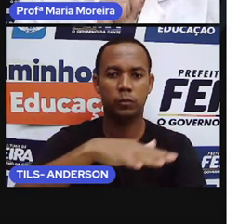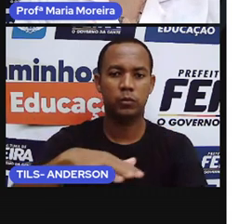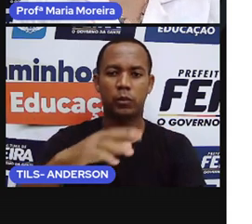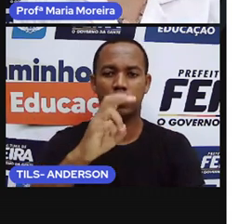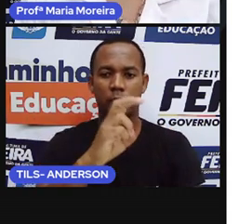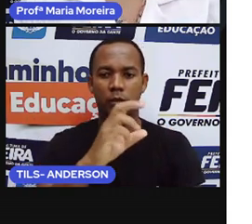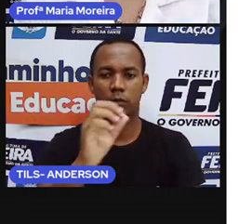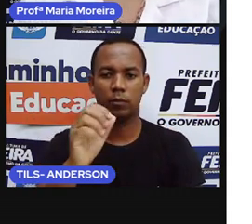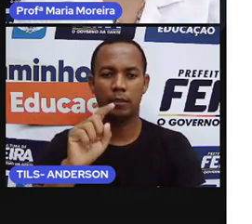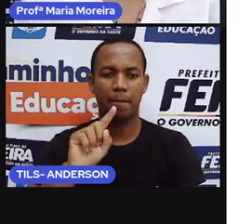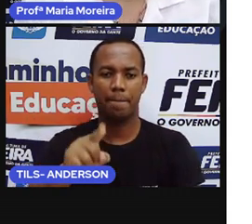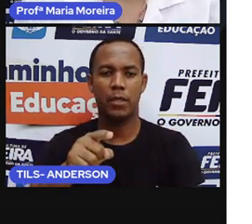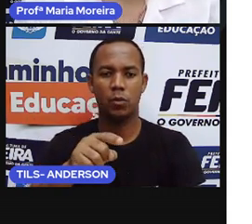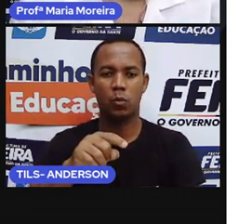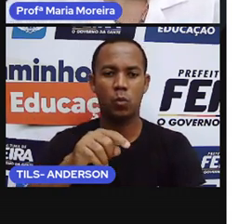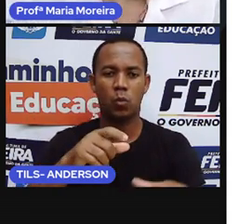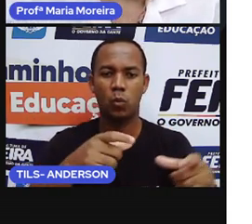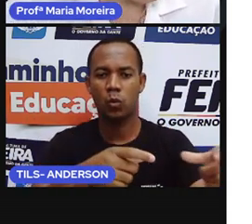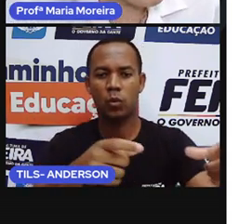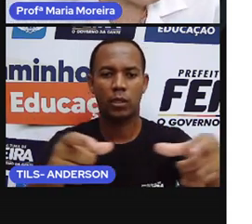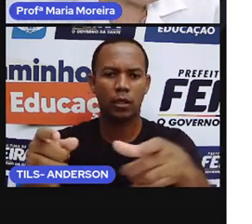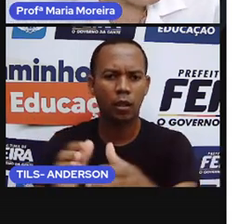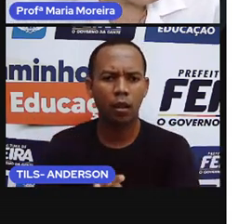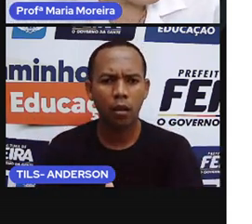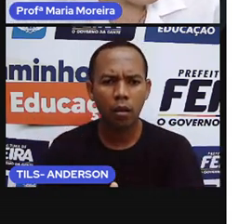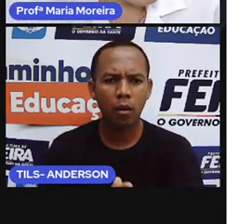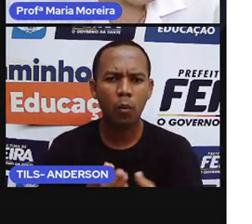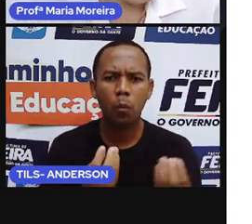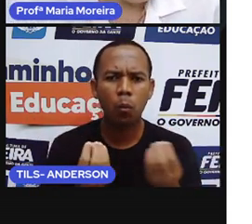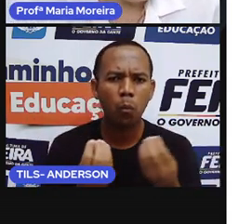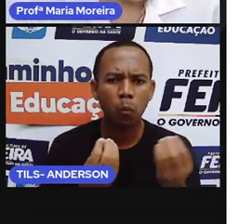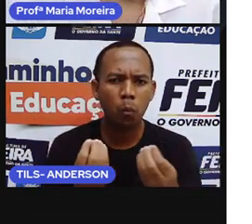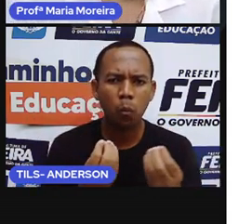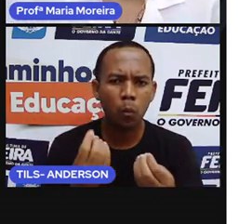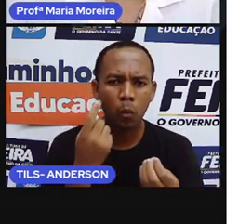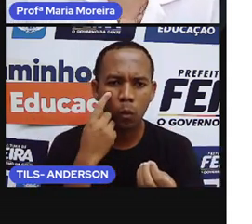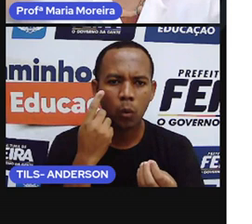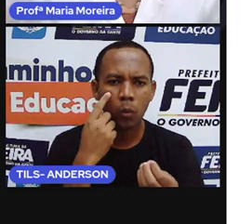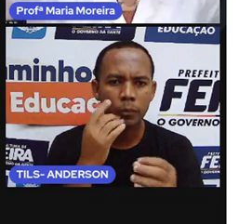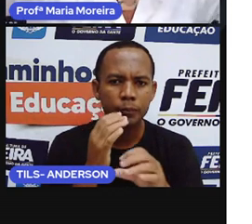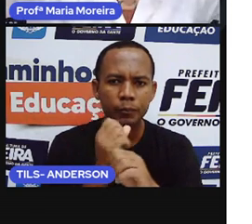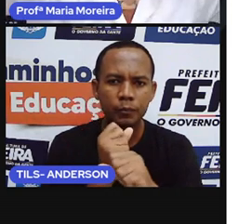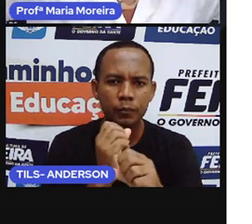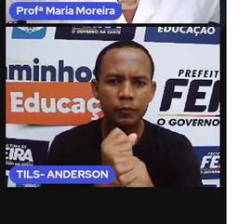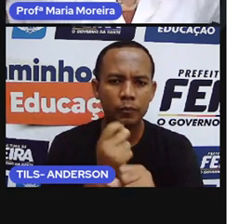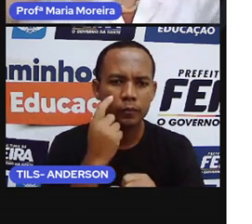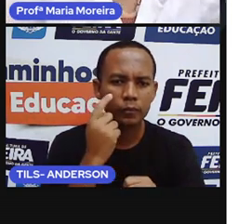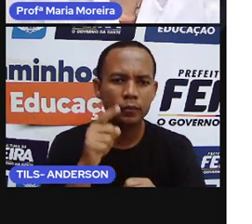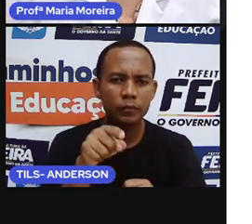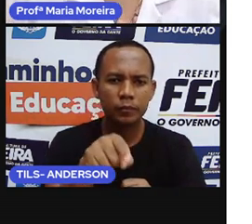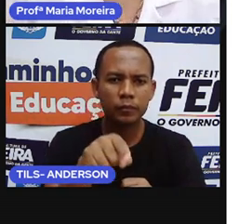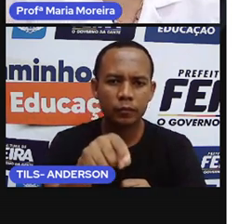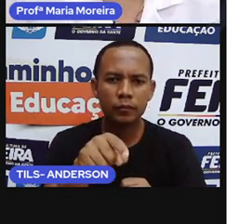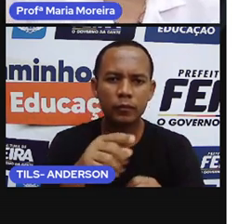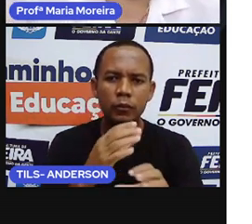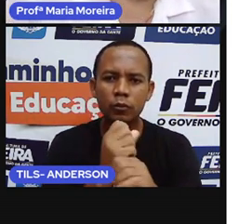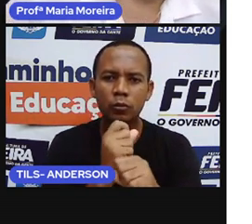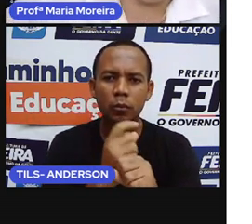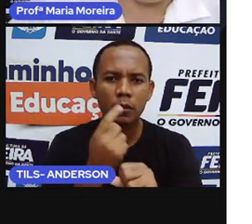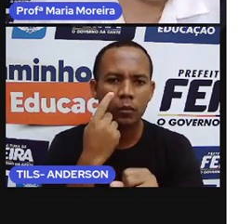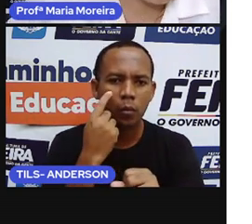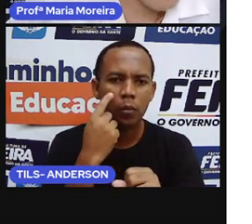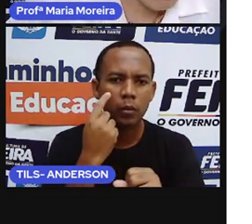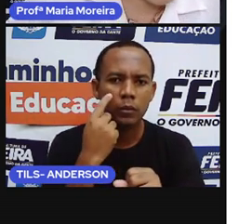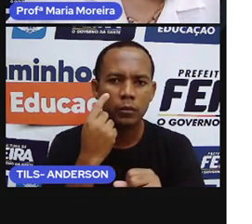mais um desafio para vocês. Quantas equivalem a um hectare? Vamos aqui? Escrevam aqui embaixo nos comentários para a própria